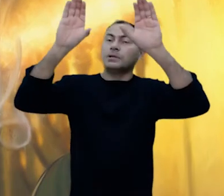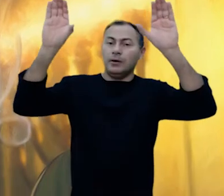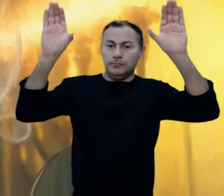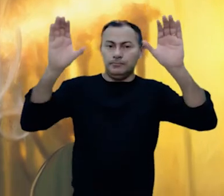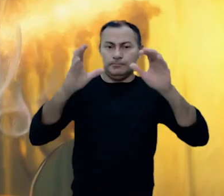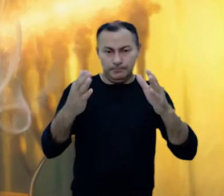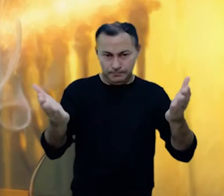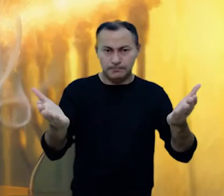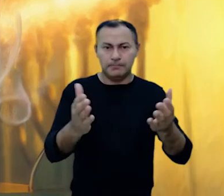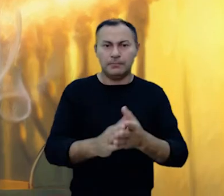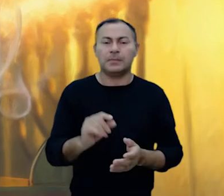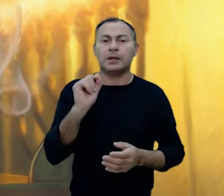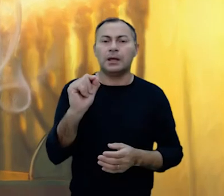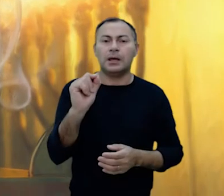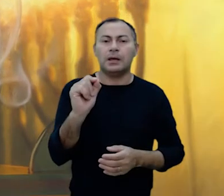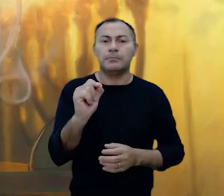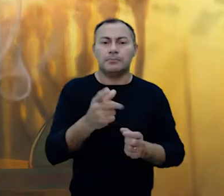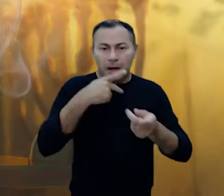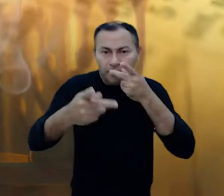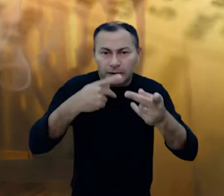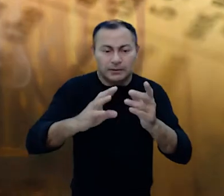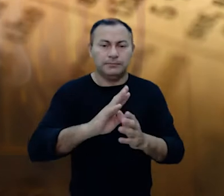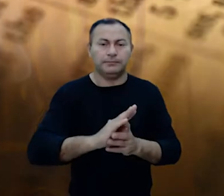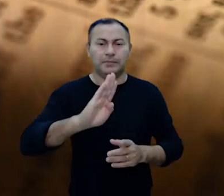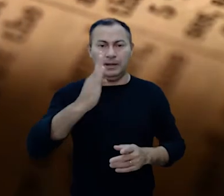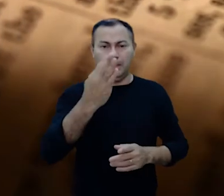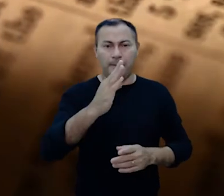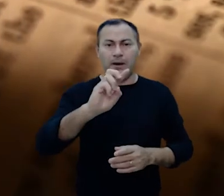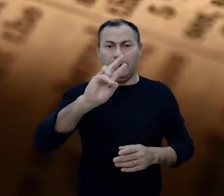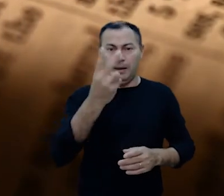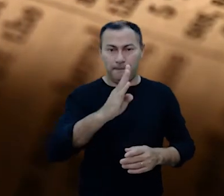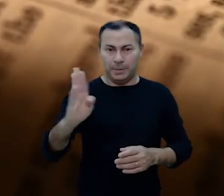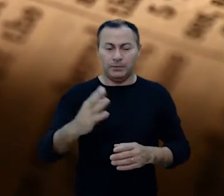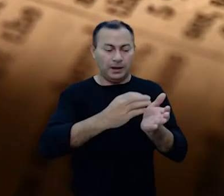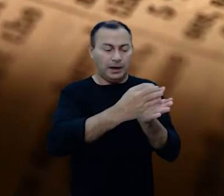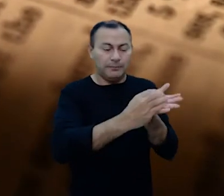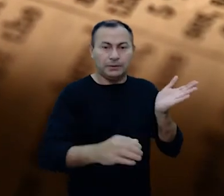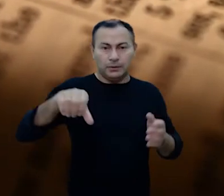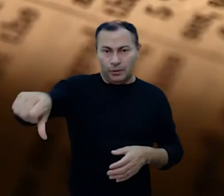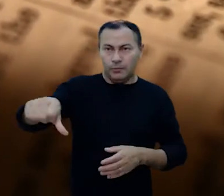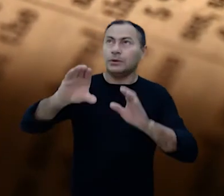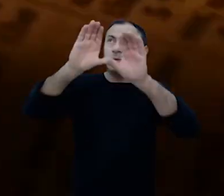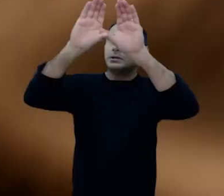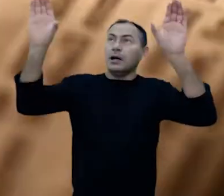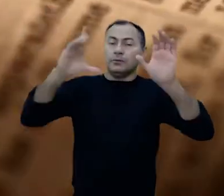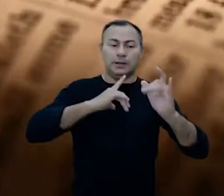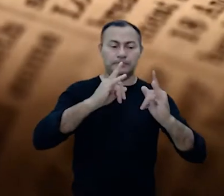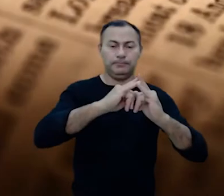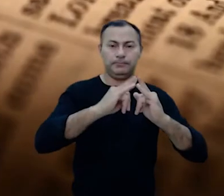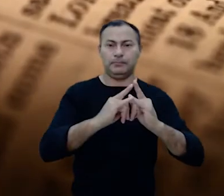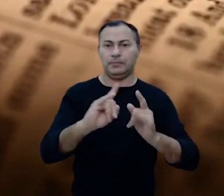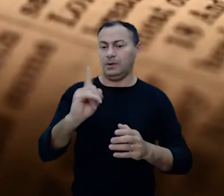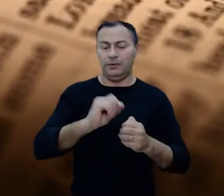celestiais. Então, o que Ele está nos dizendo em Hebreus capítulo 9 é que no céu existe um tabernáculo. Este